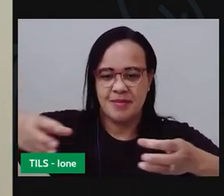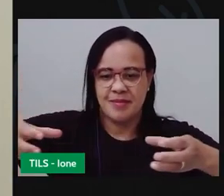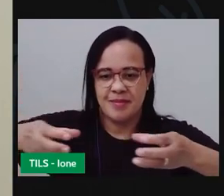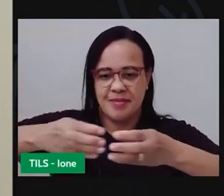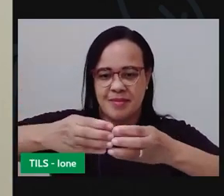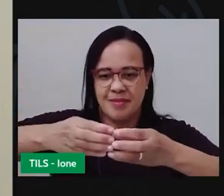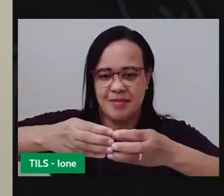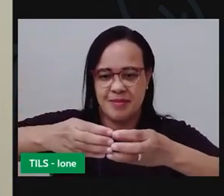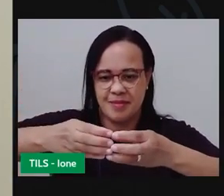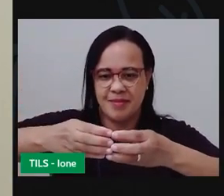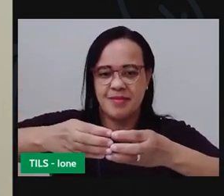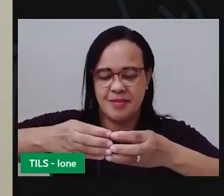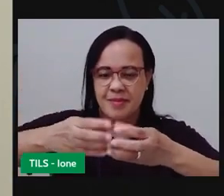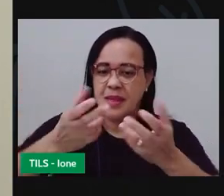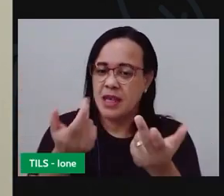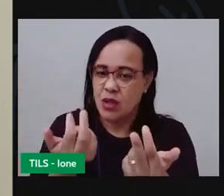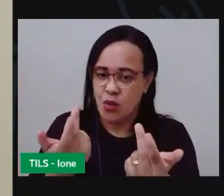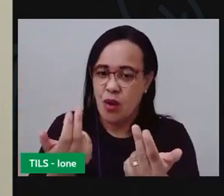Vai ficar assim.